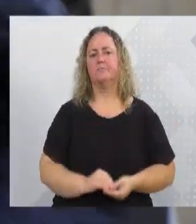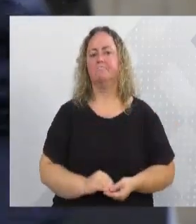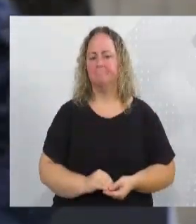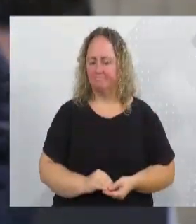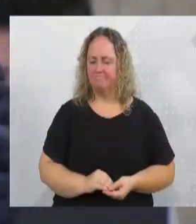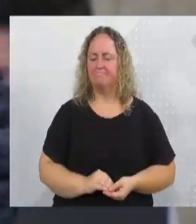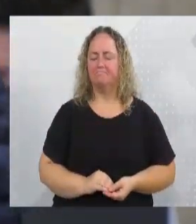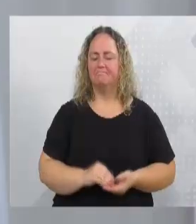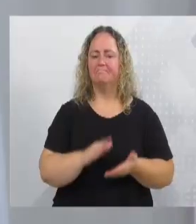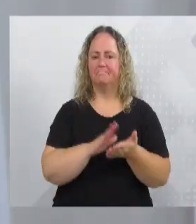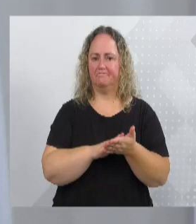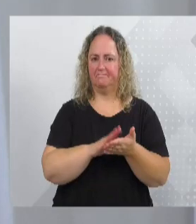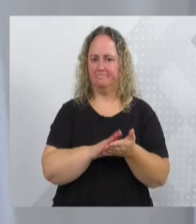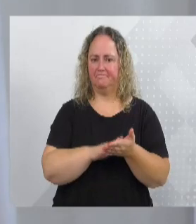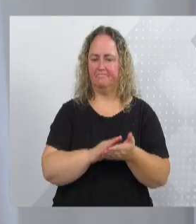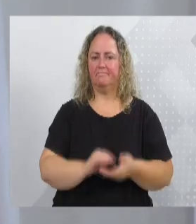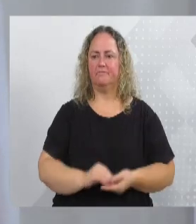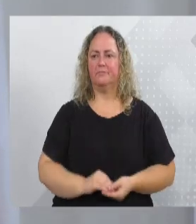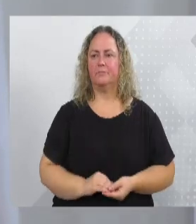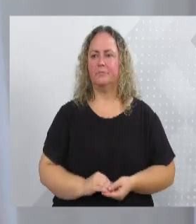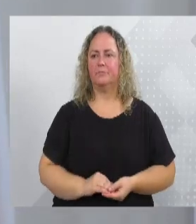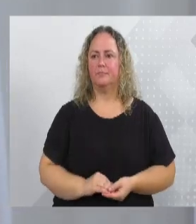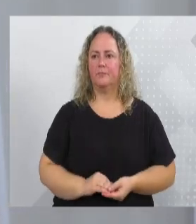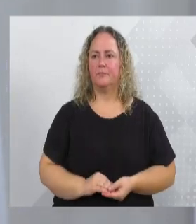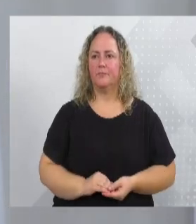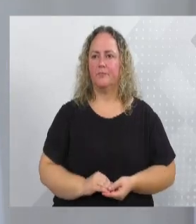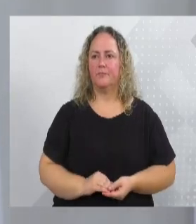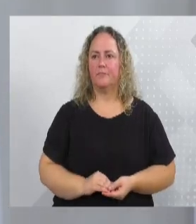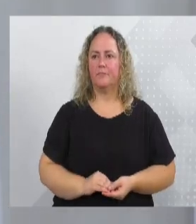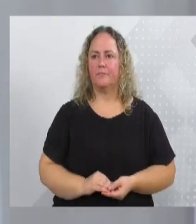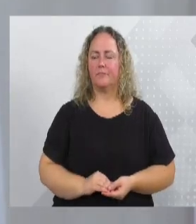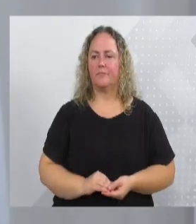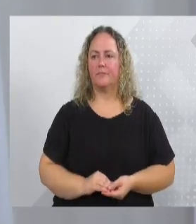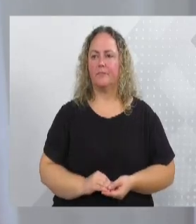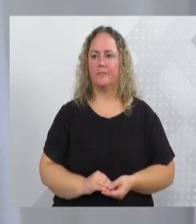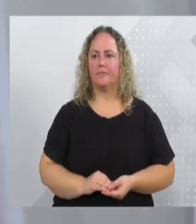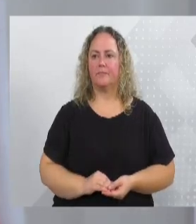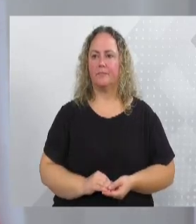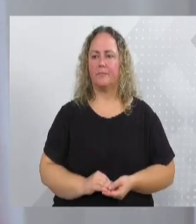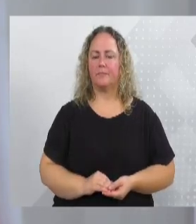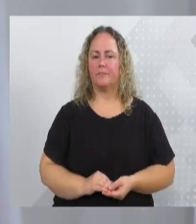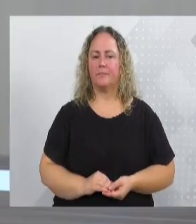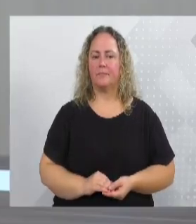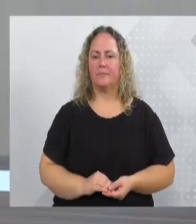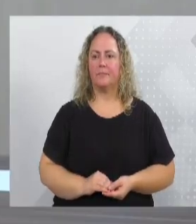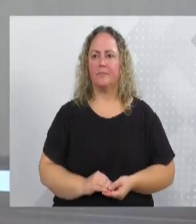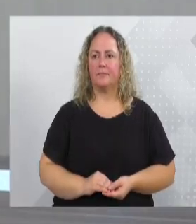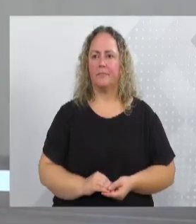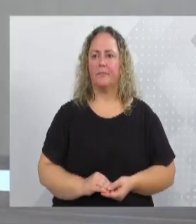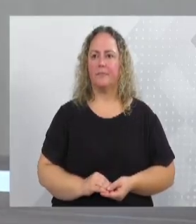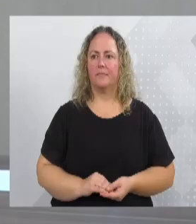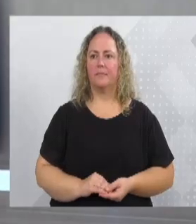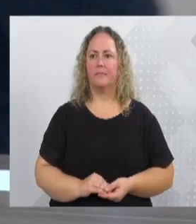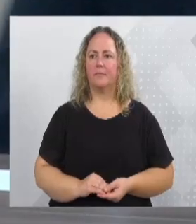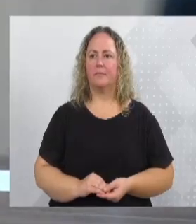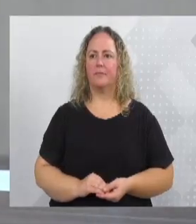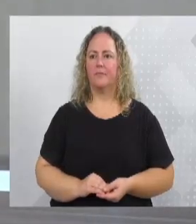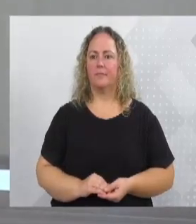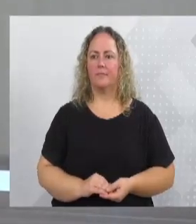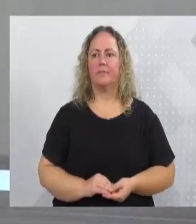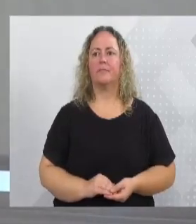Parabéns. Obrigado. Consegui dar uma parte para o presidente. Com a autorização do vereador,